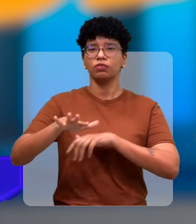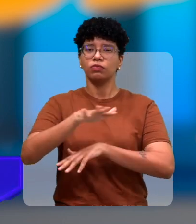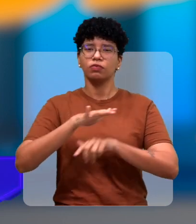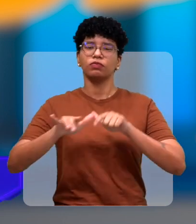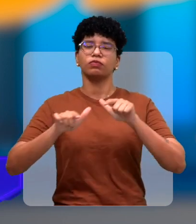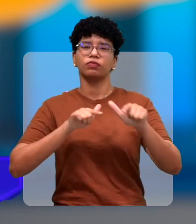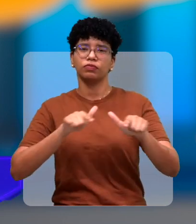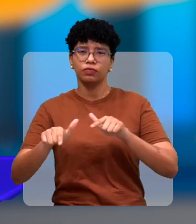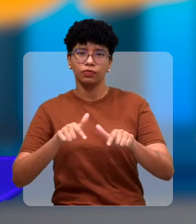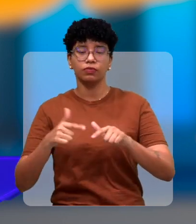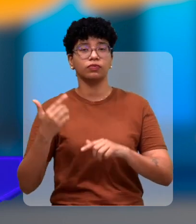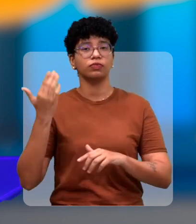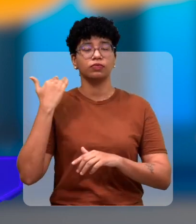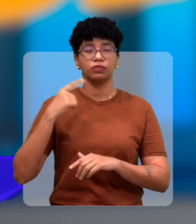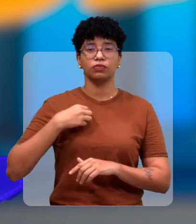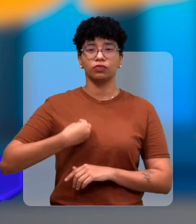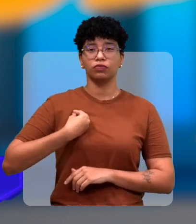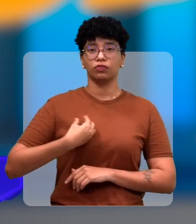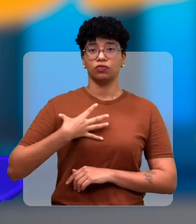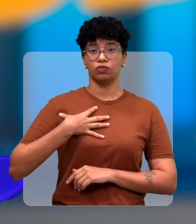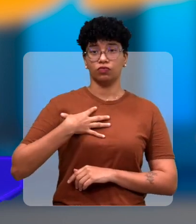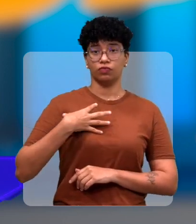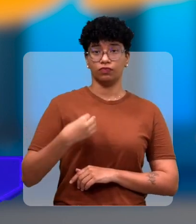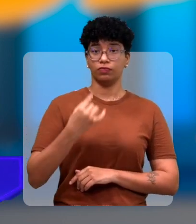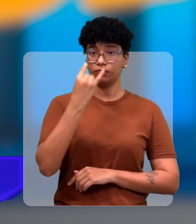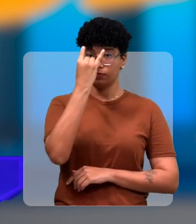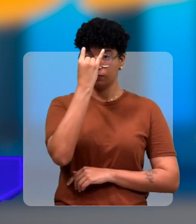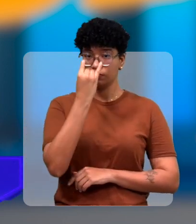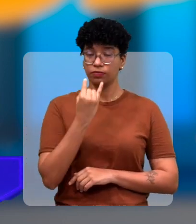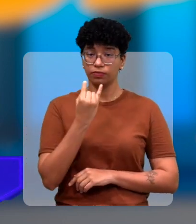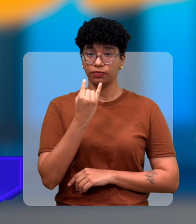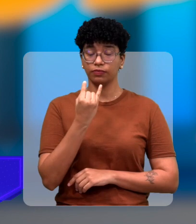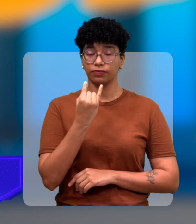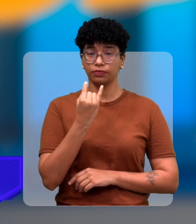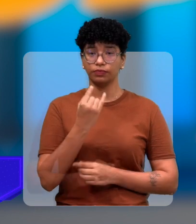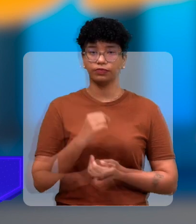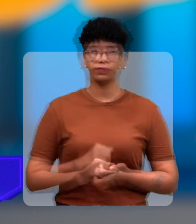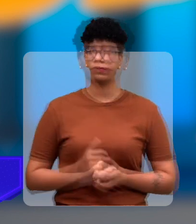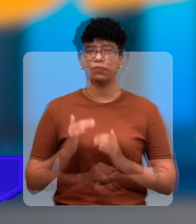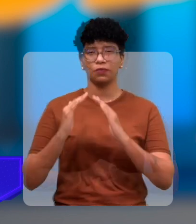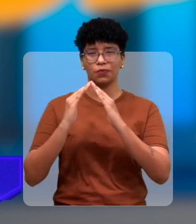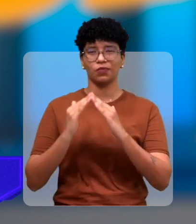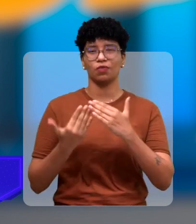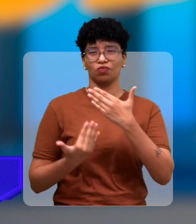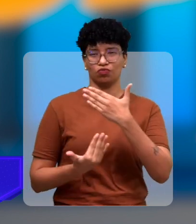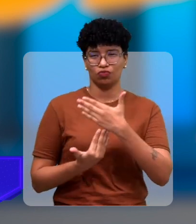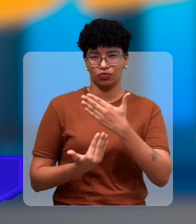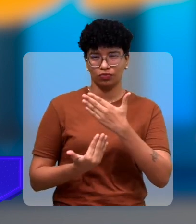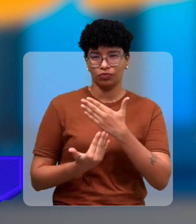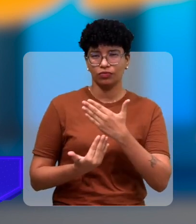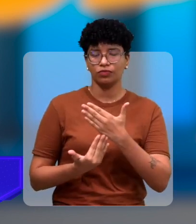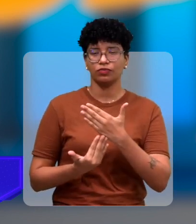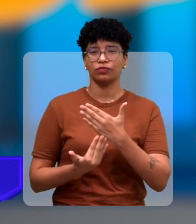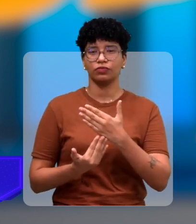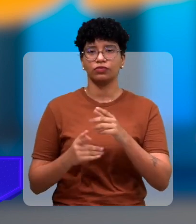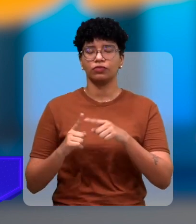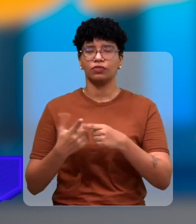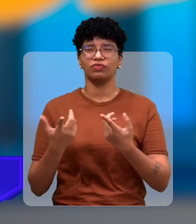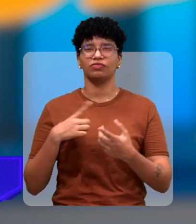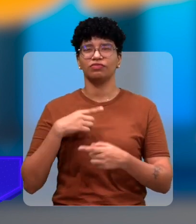E na época eu tinha uma filha cega que ia morar em Timon e